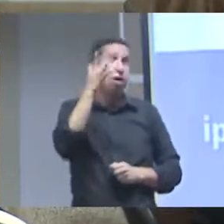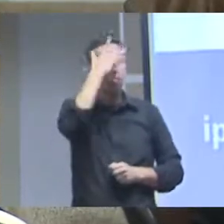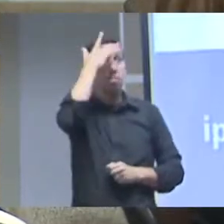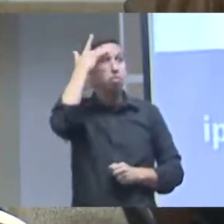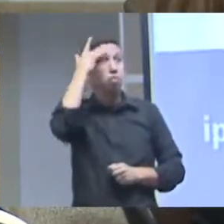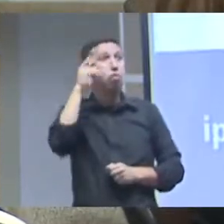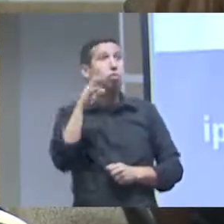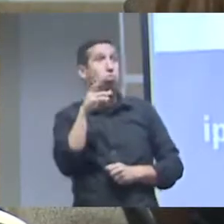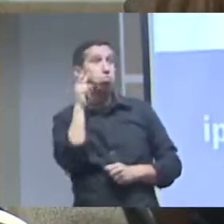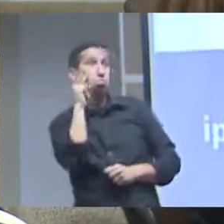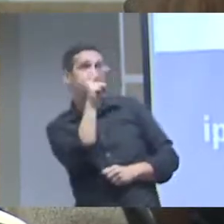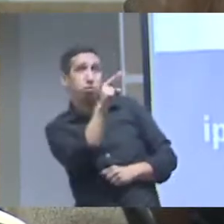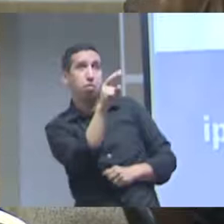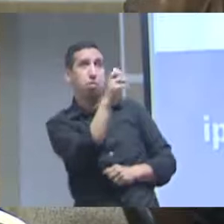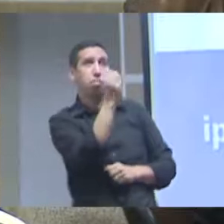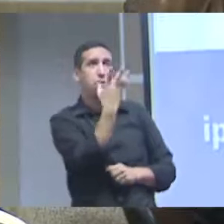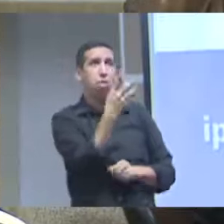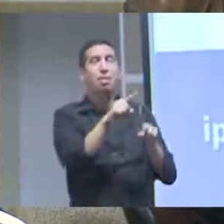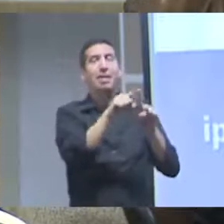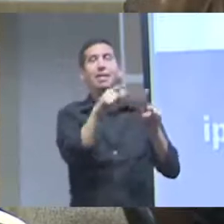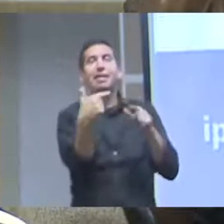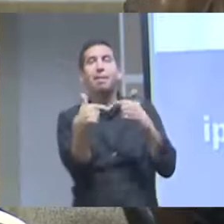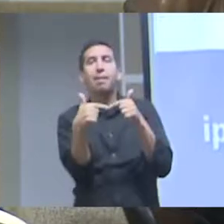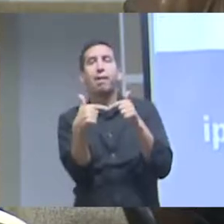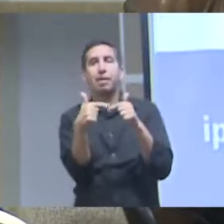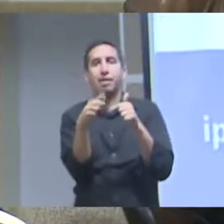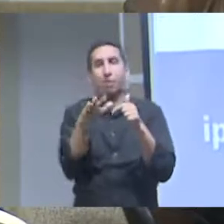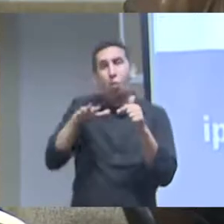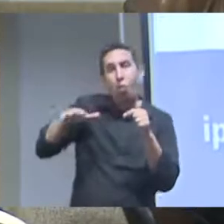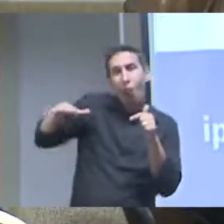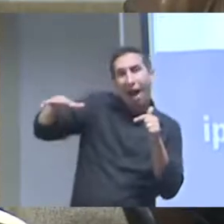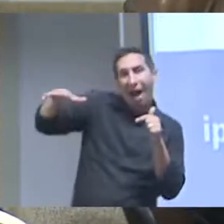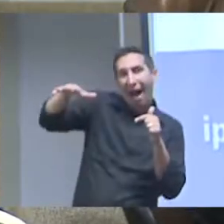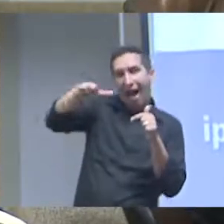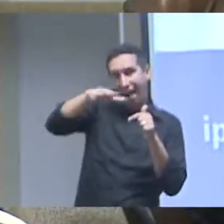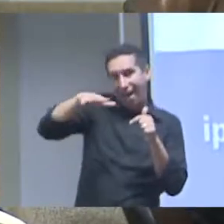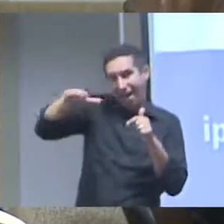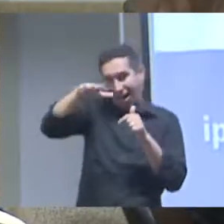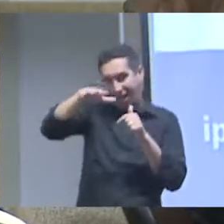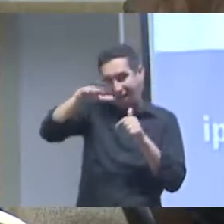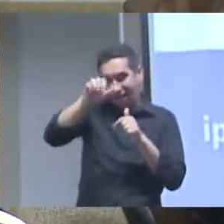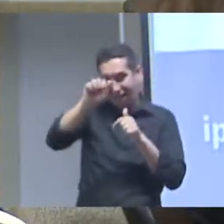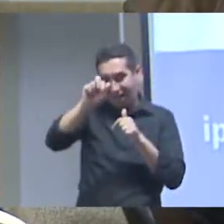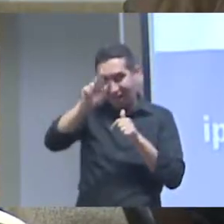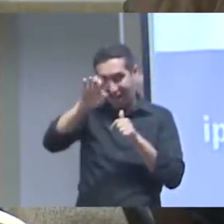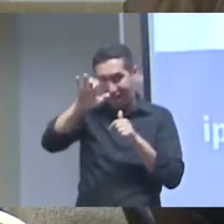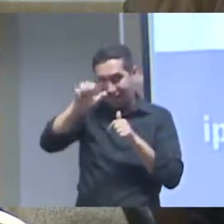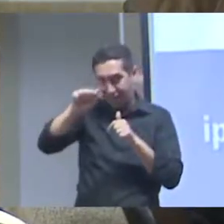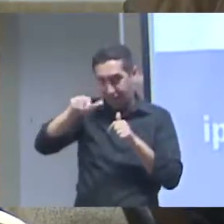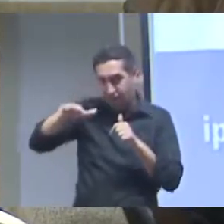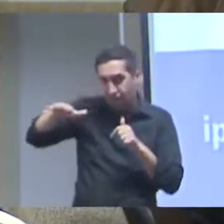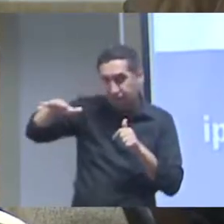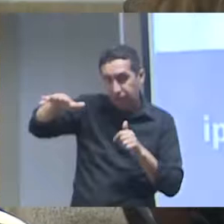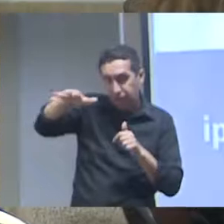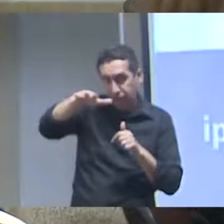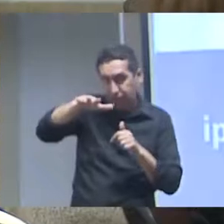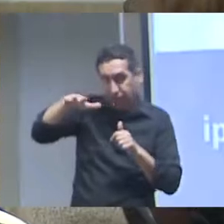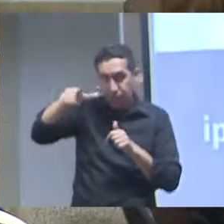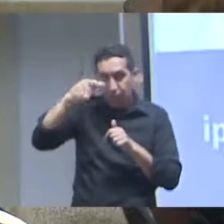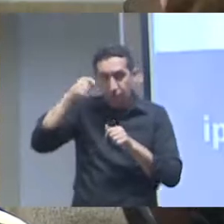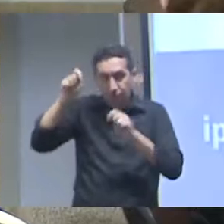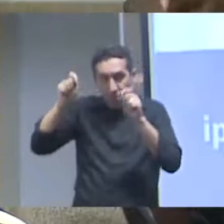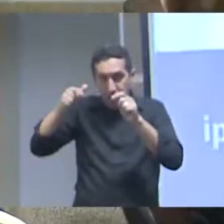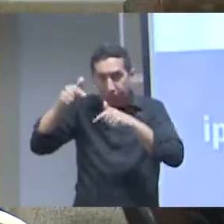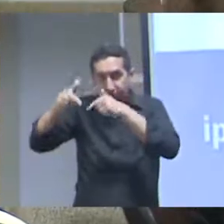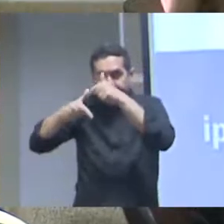fácil para um leigo entender aquilo dali mas quando você trabalha por exemplo com áreas e aí você começa a trabalhar com a área ali você pode